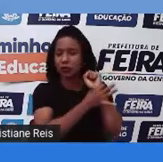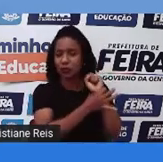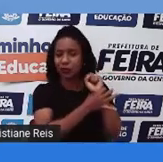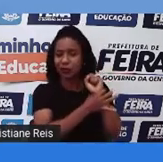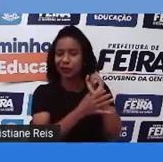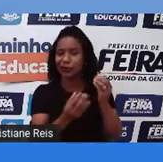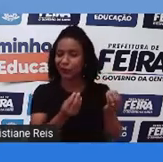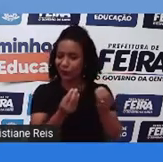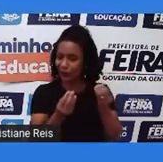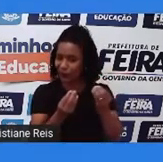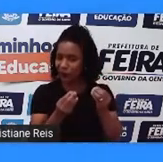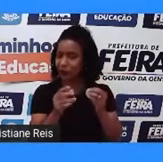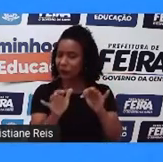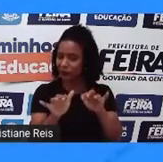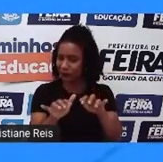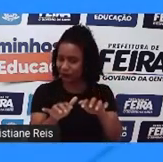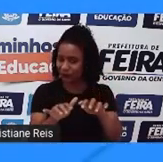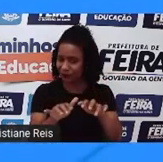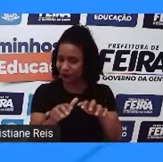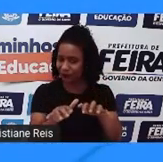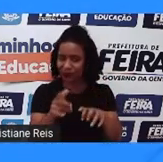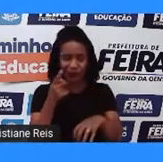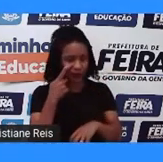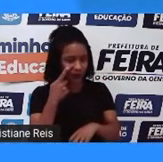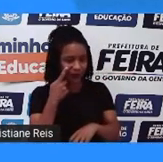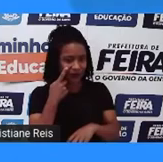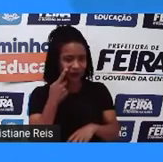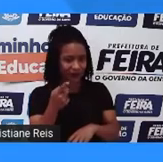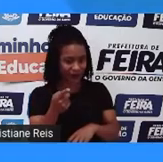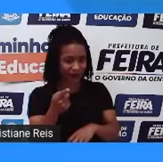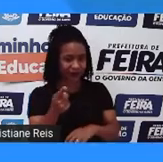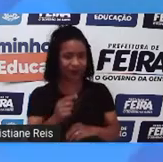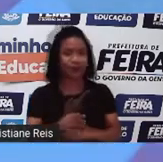a sua conta depois. Então, vamos ver as situações.